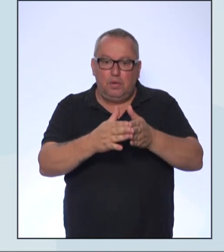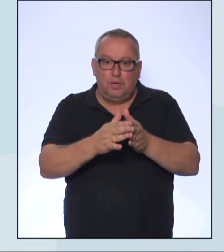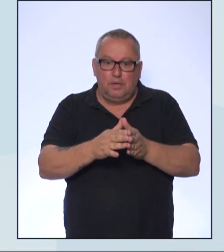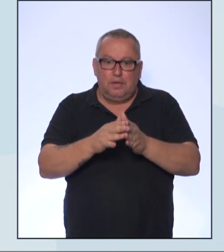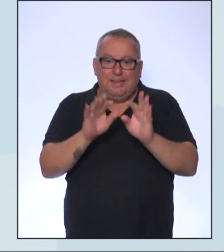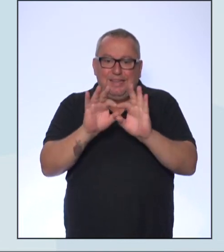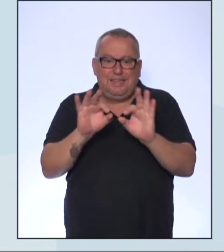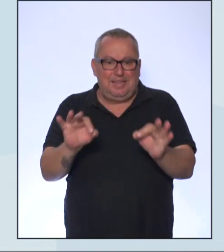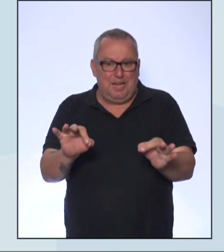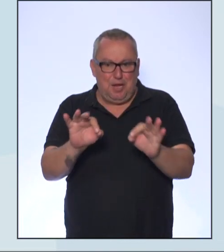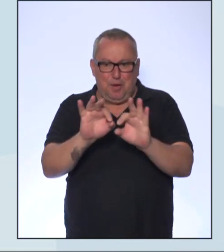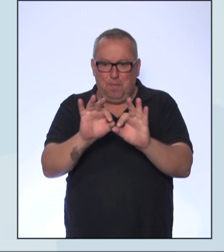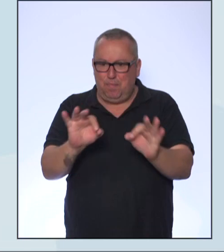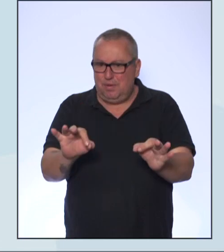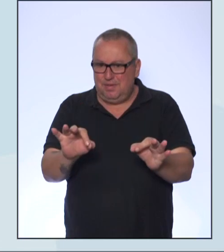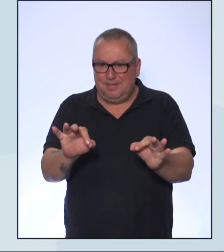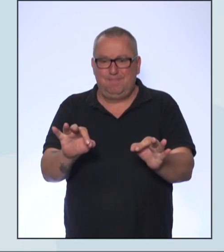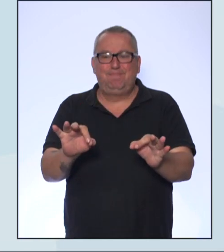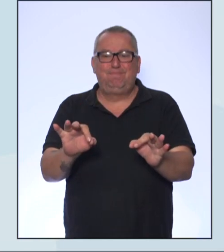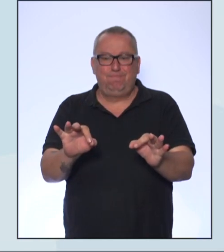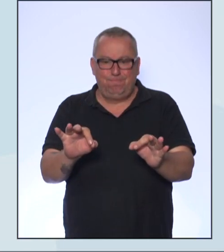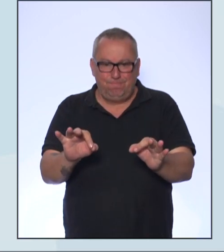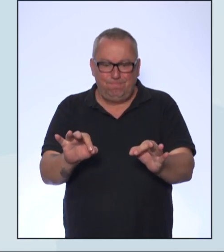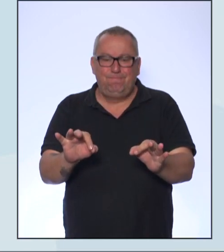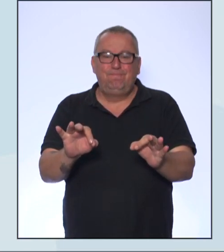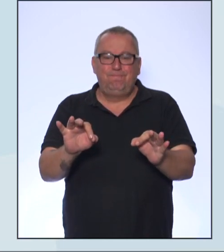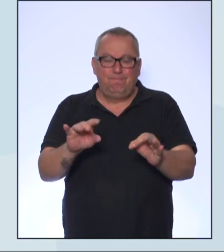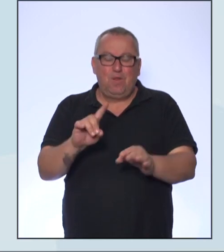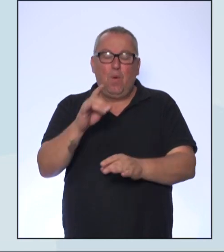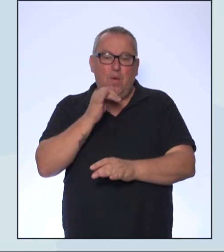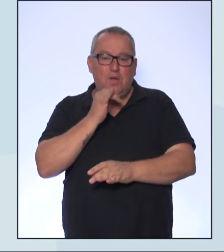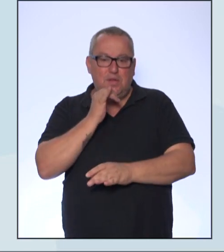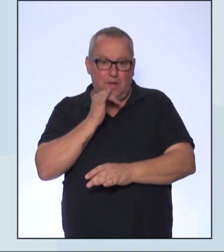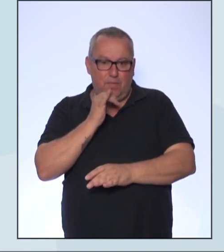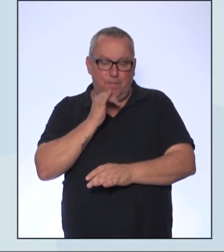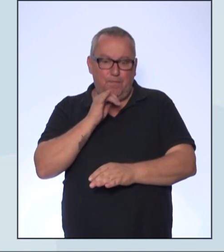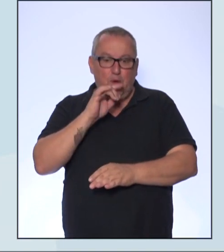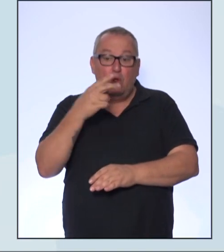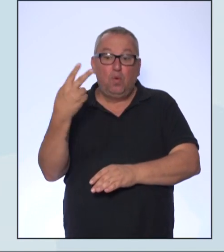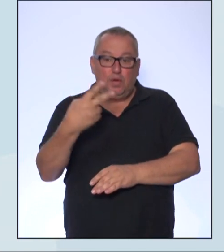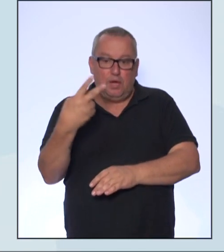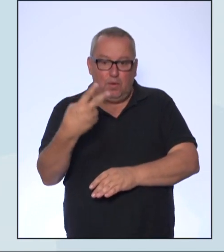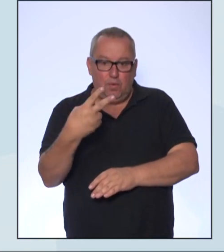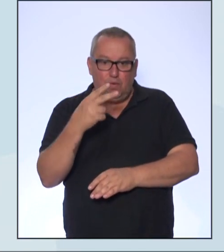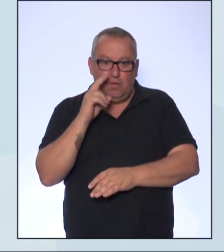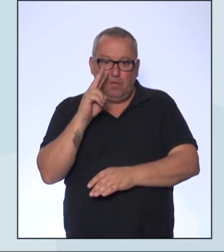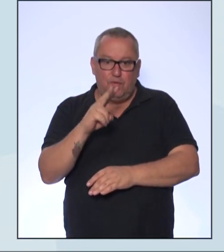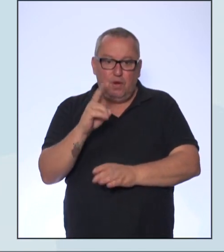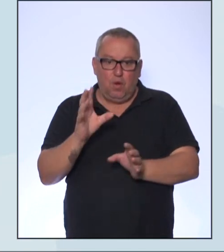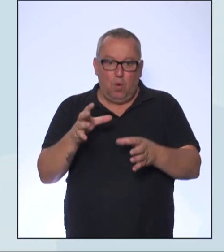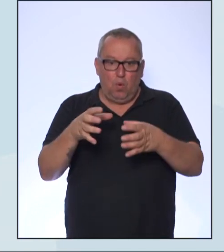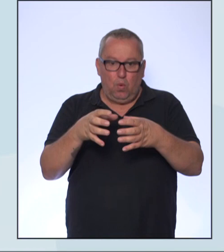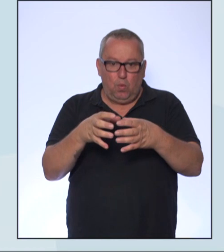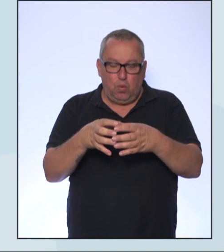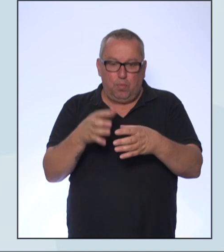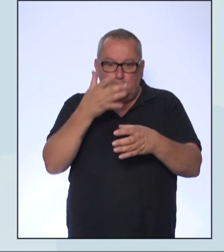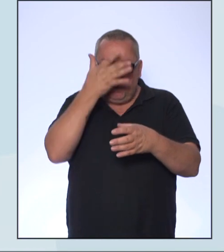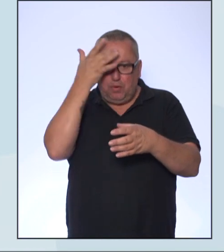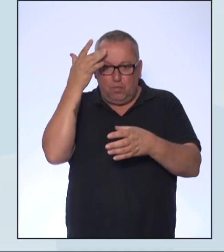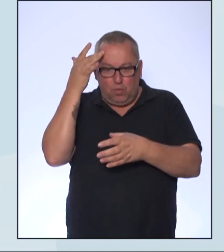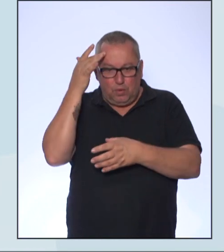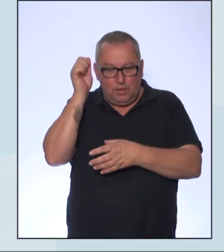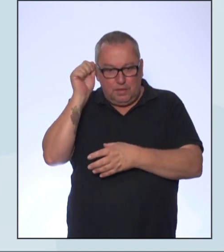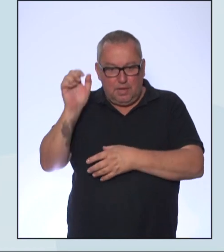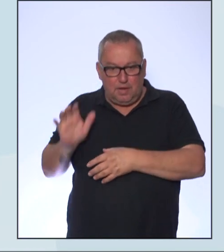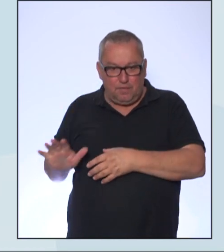muito precária. Então, esse é o nosso primeiro exemplo. No segundo exemplo, a gente tem um outro grupo de